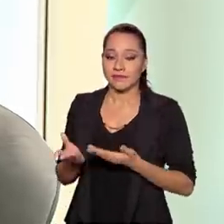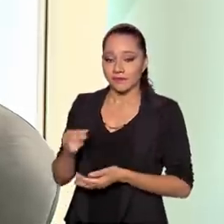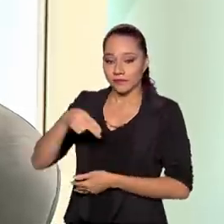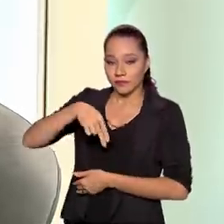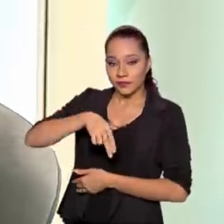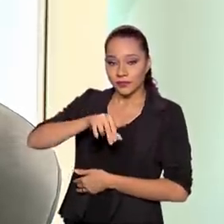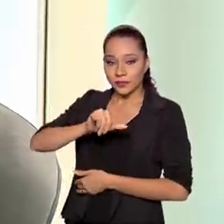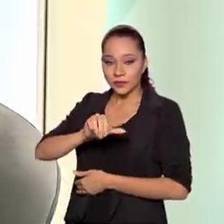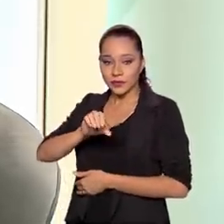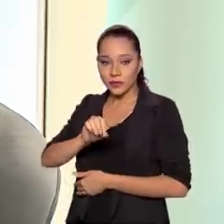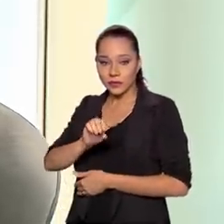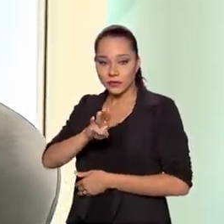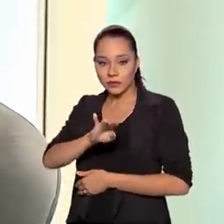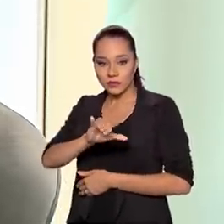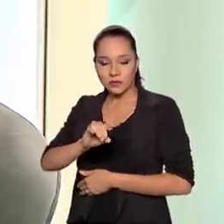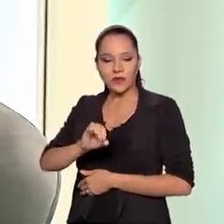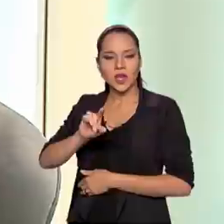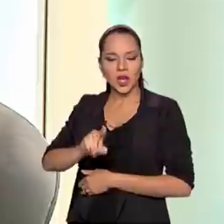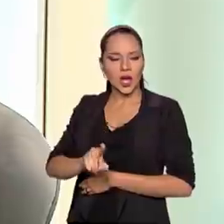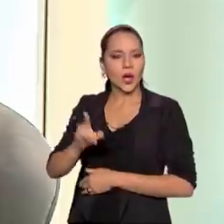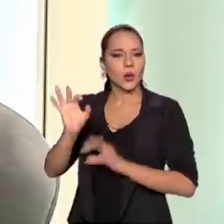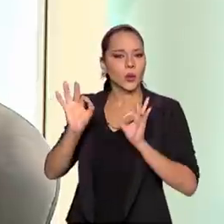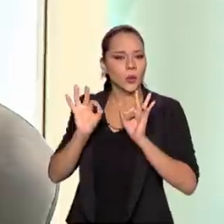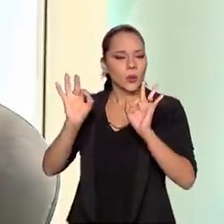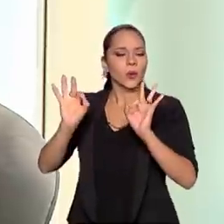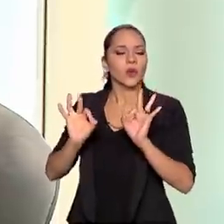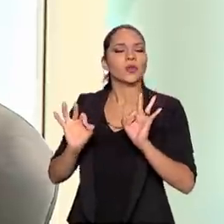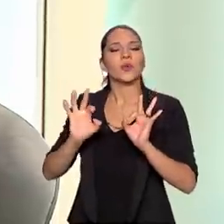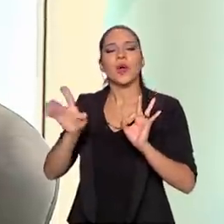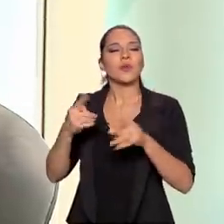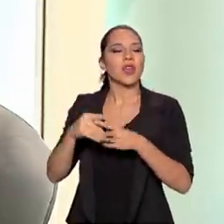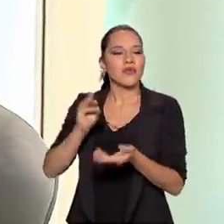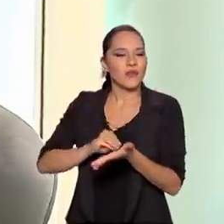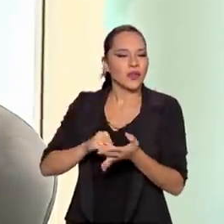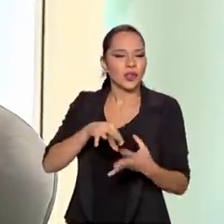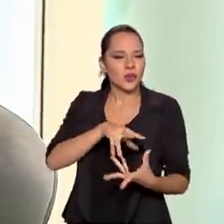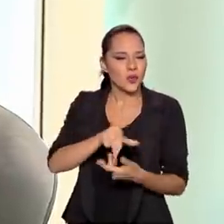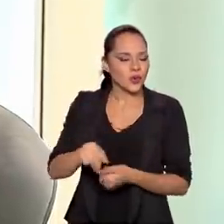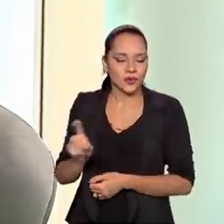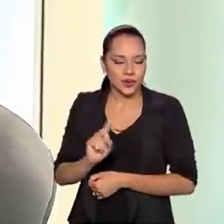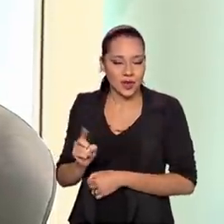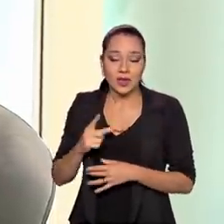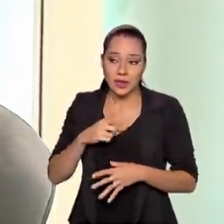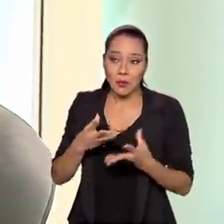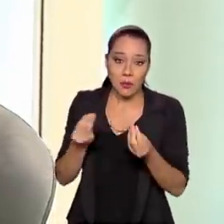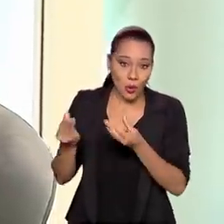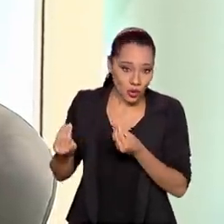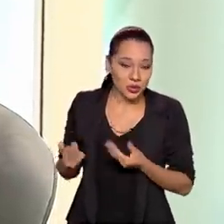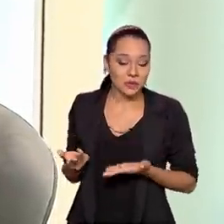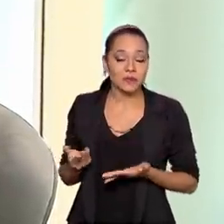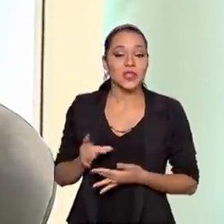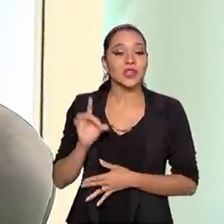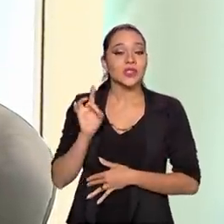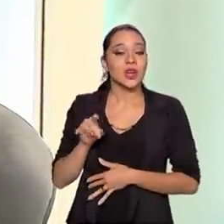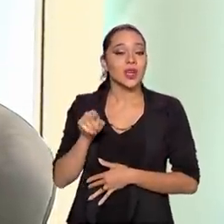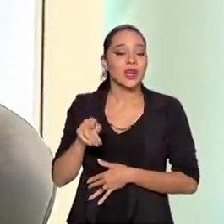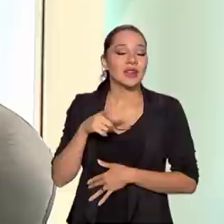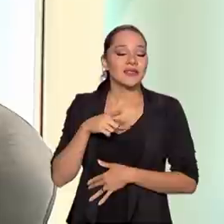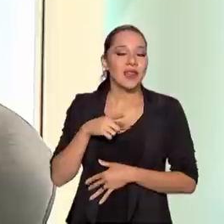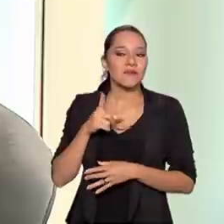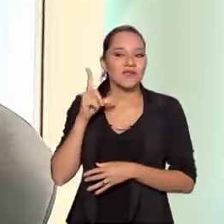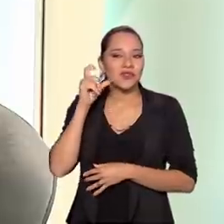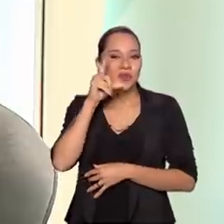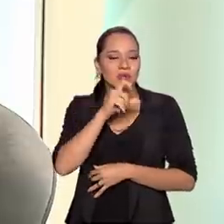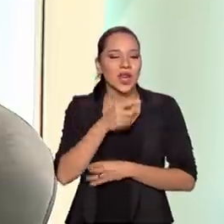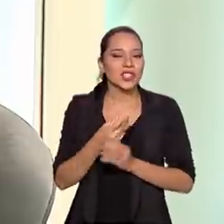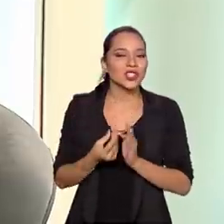nós podemos dizer de um metal nobre. Não porque não tem nióbio no mundo, tem muito nióbio pelo mundo, mas ele tem uma dificuldade